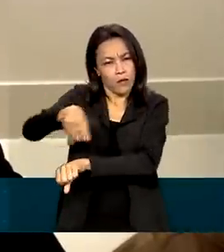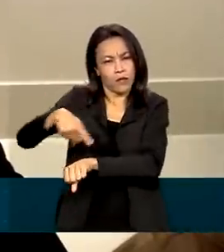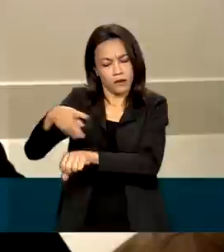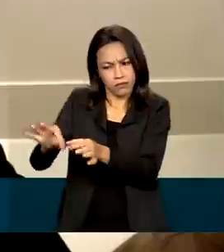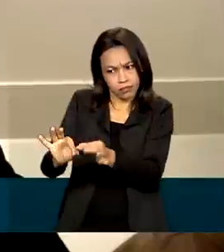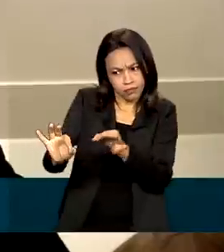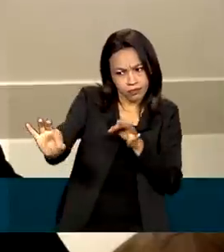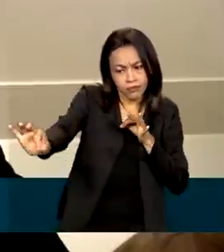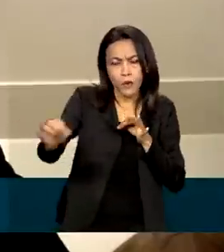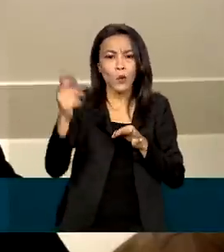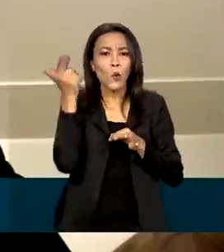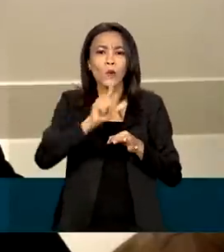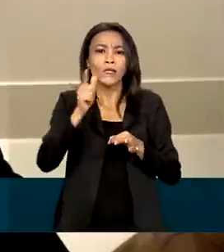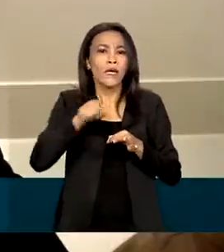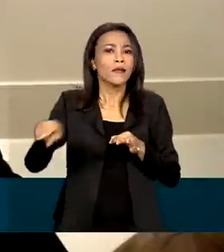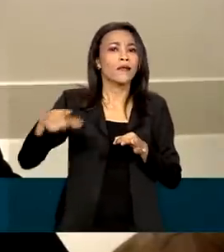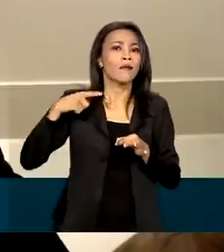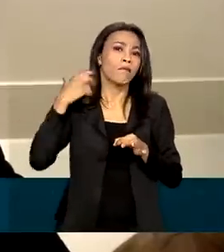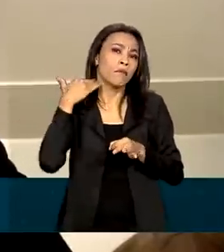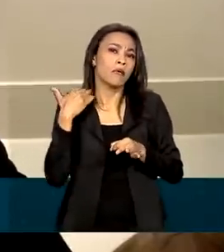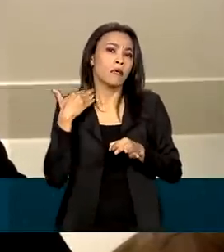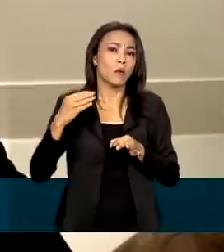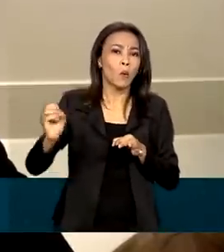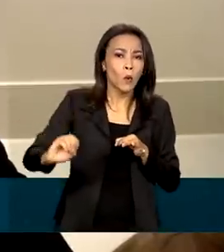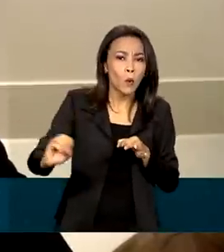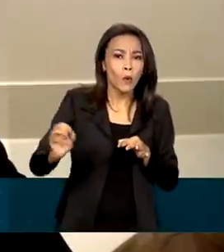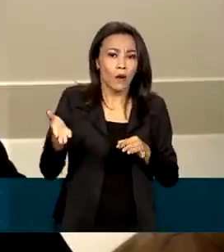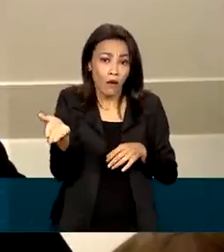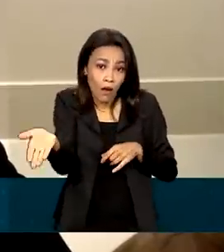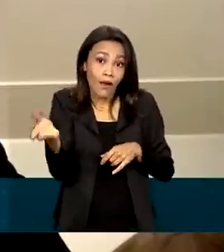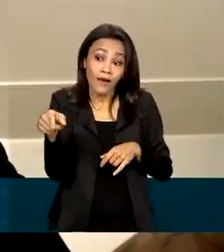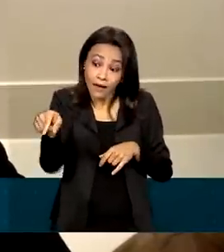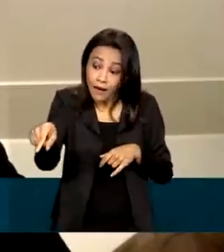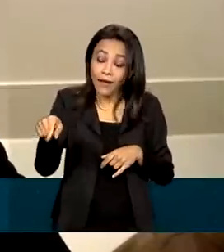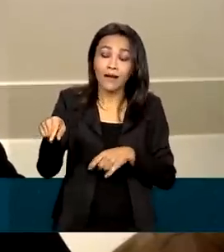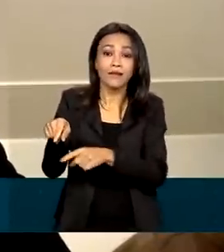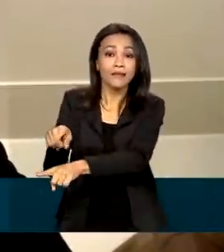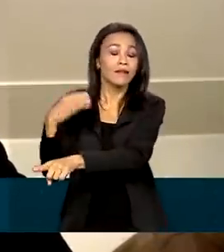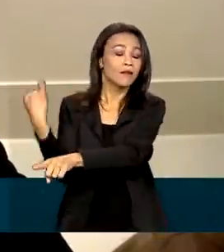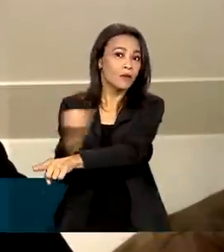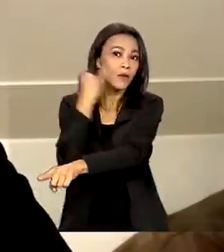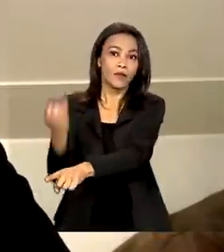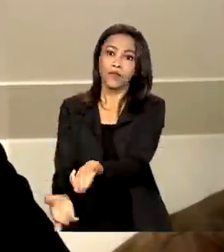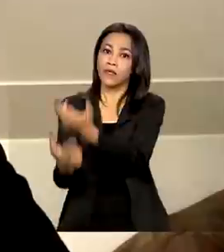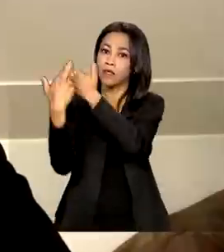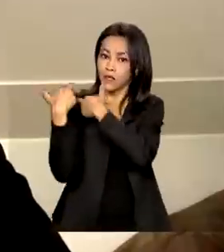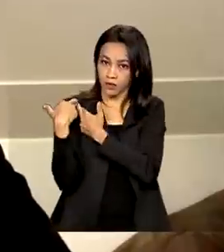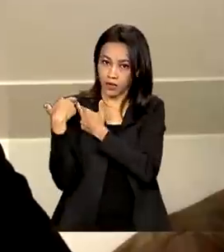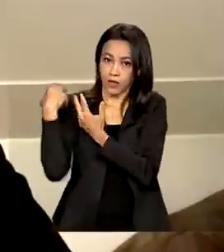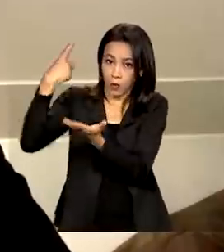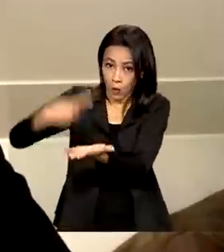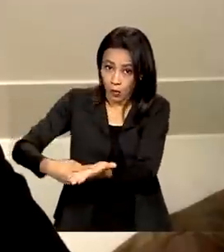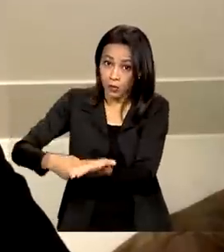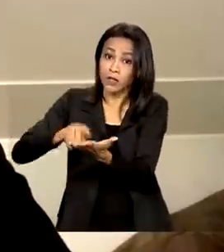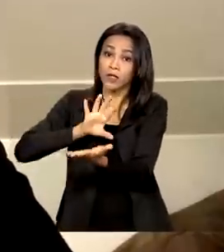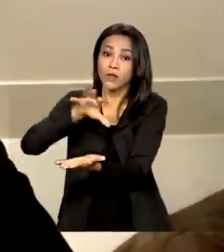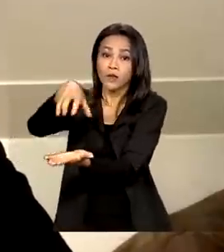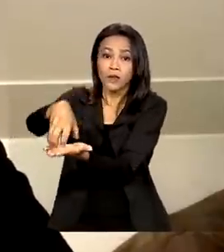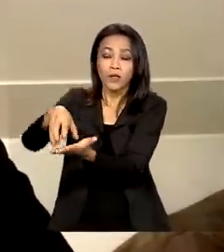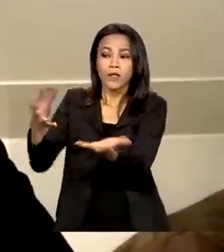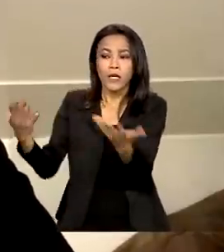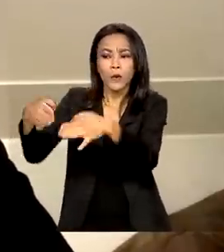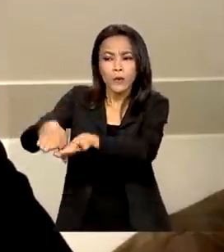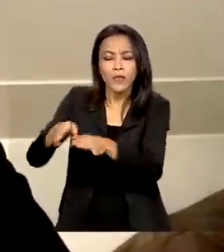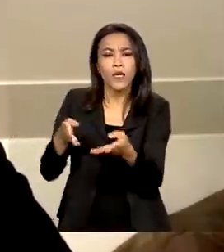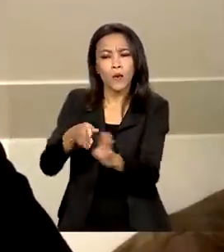tem acesso ali do sistema financeiro tradicional, então elas acabam exercendo um papel fundamental, né, de inclusão financeira, de